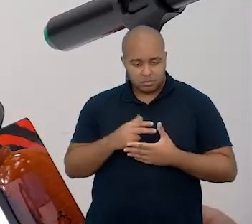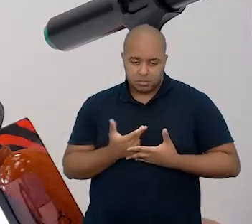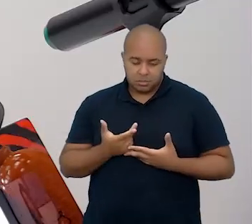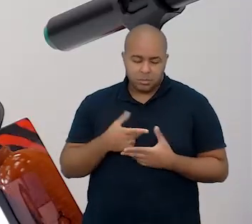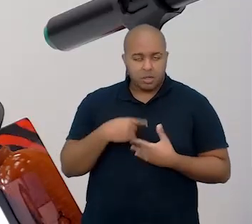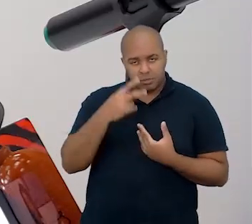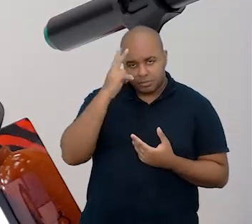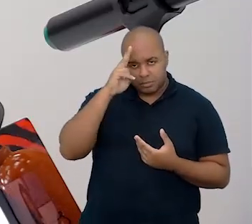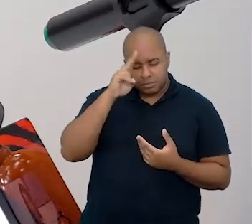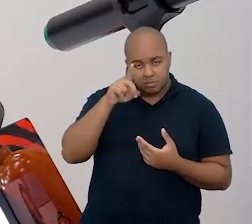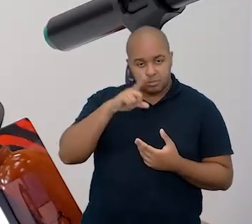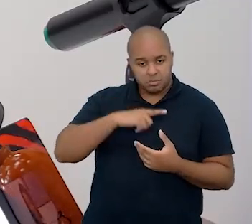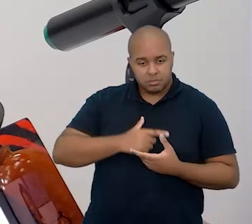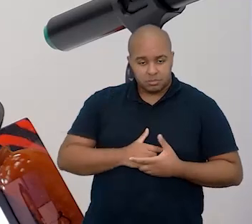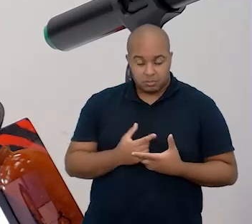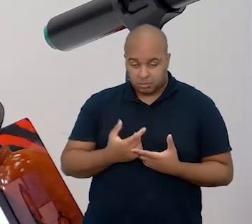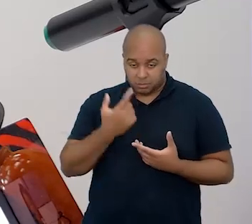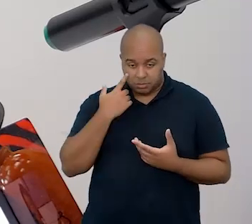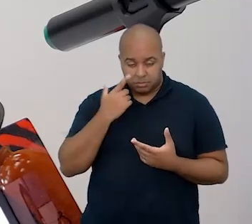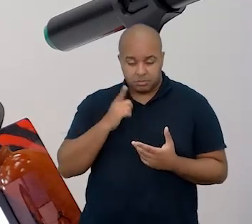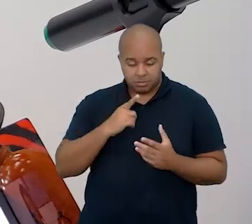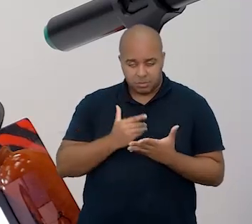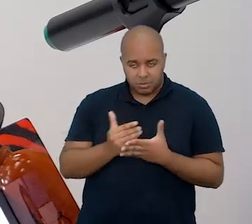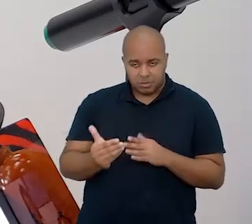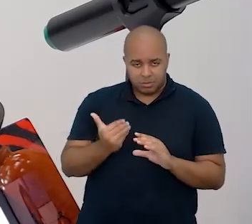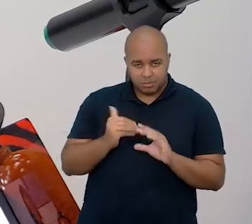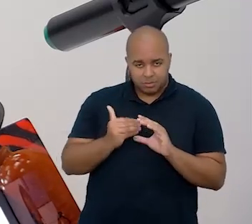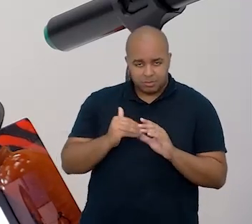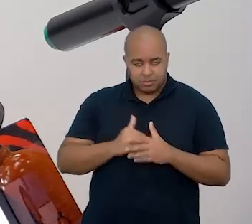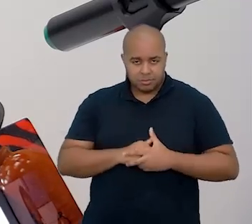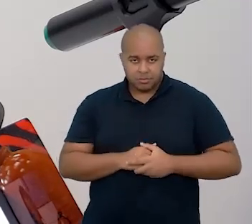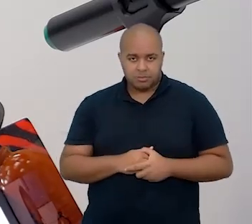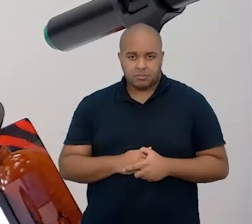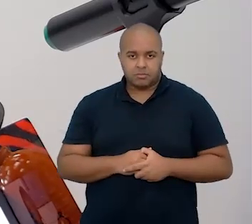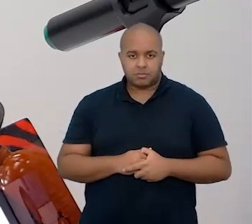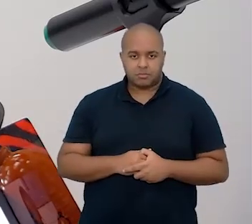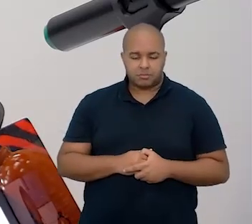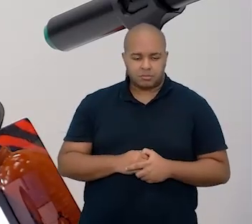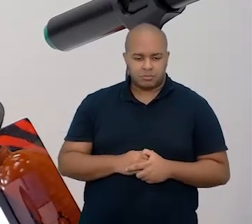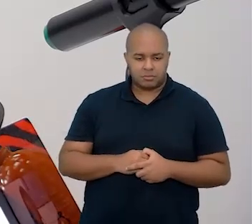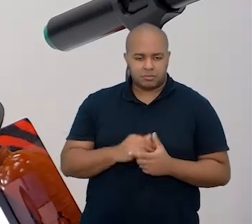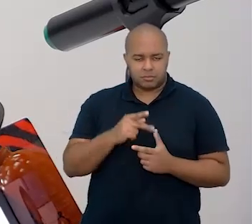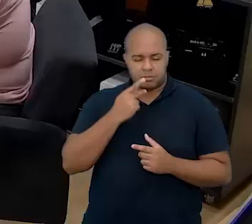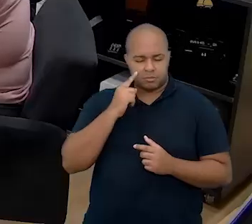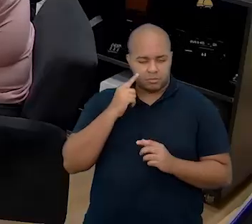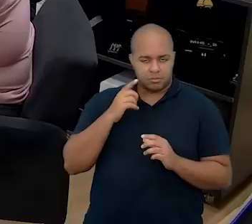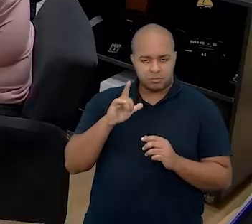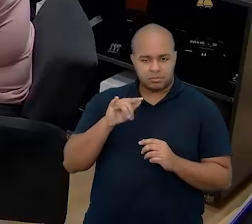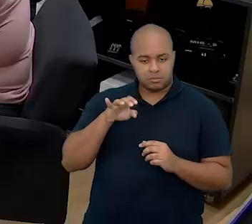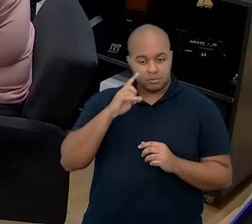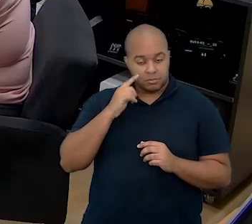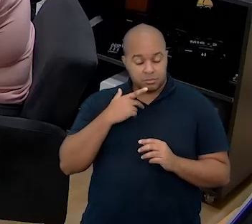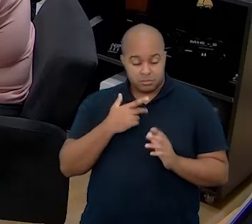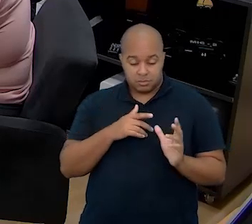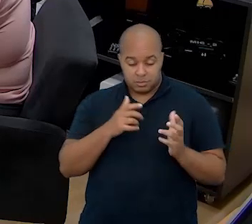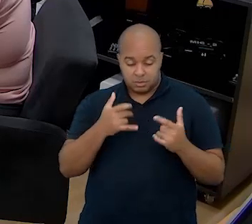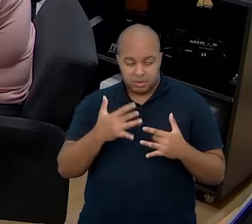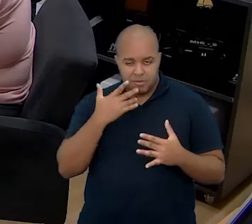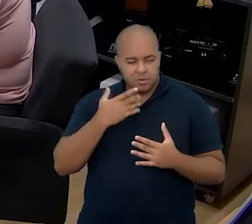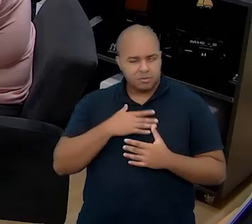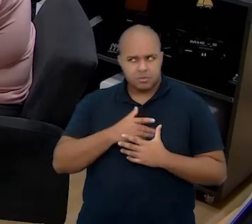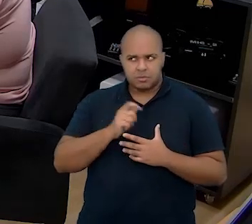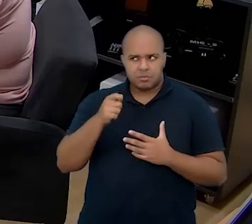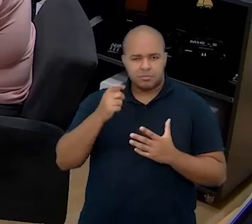Que memórias você tem? E olha só, já começou a aparecer aqui, hein? Posso falar da Regiane? Por favor. Ela coloca aqui que foi